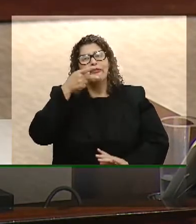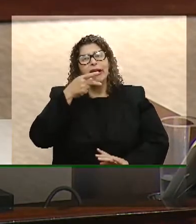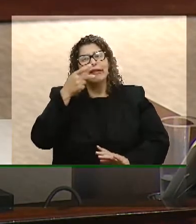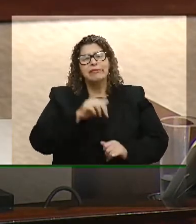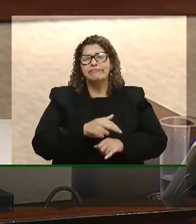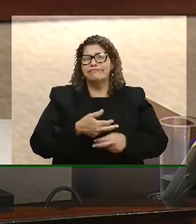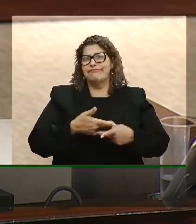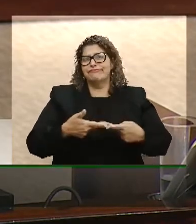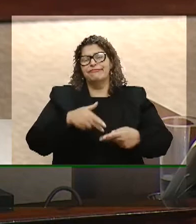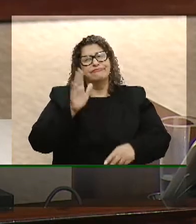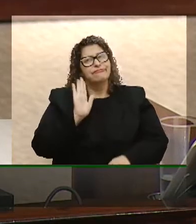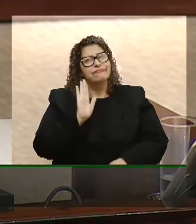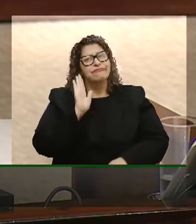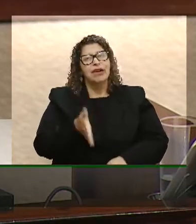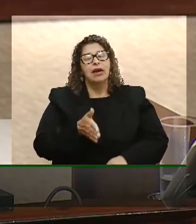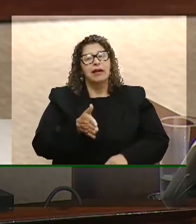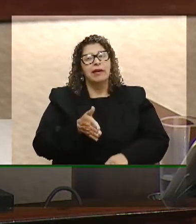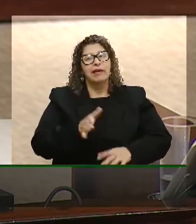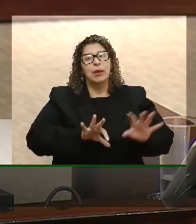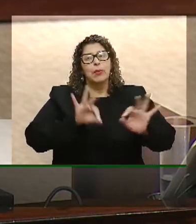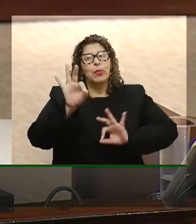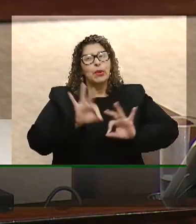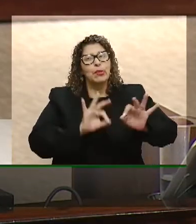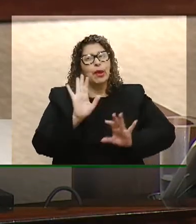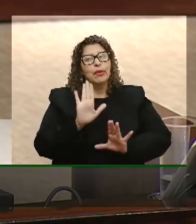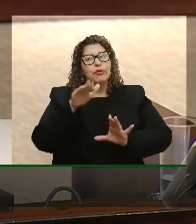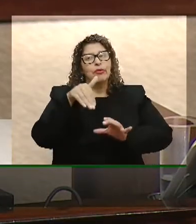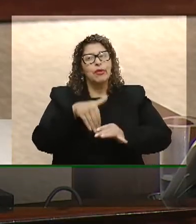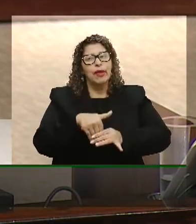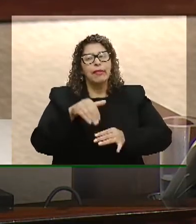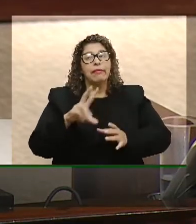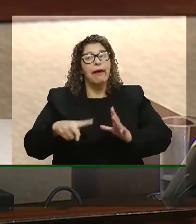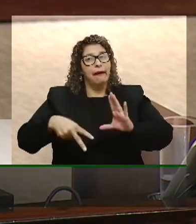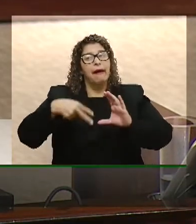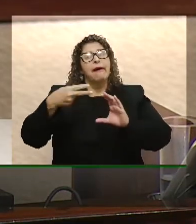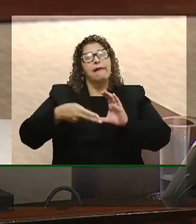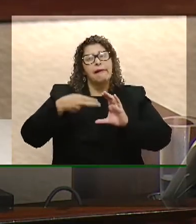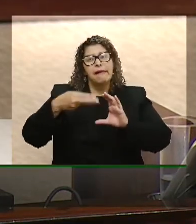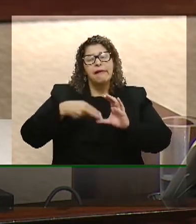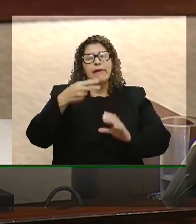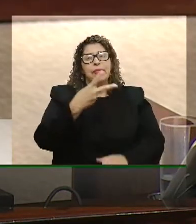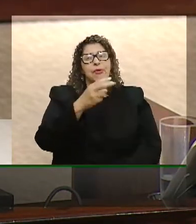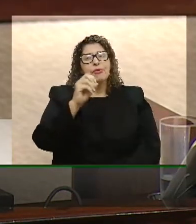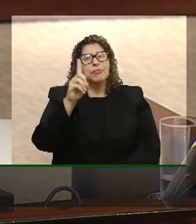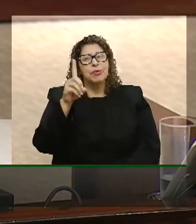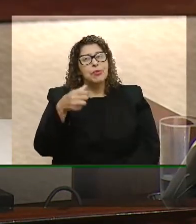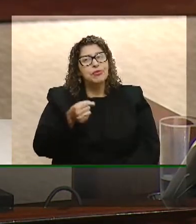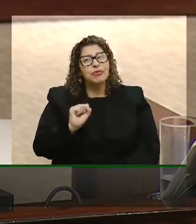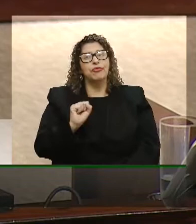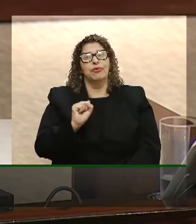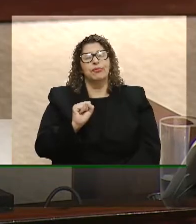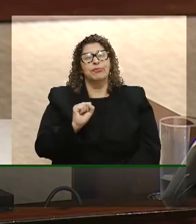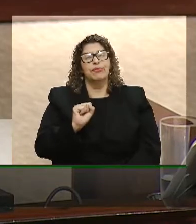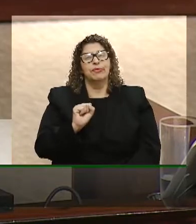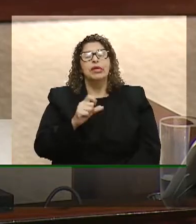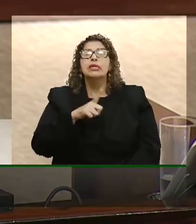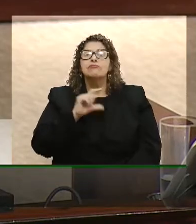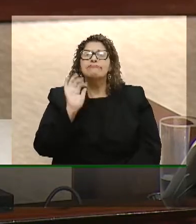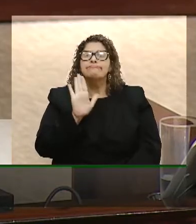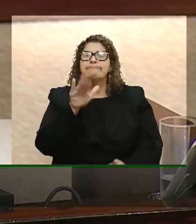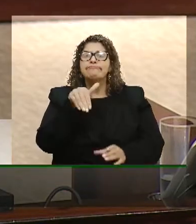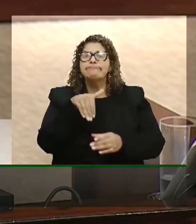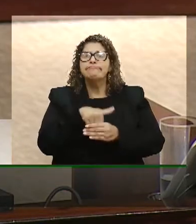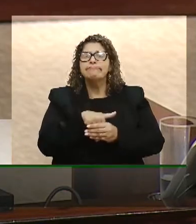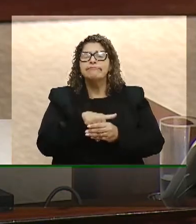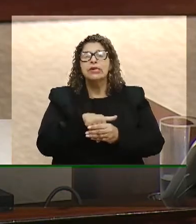o projeto de lei complementar, que está lá pronto para ser votado na Câmara dos Deputados, desde 2018, for votado, o